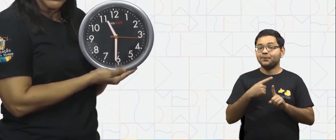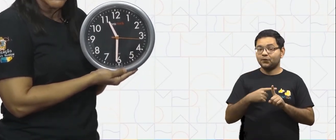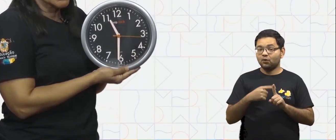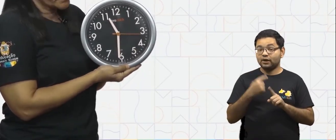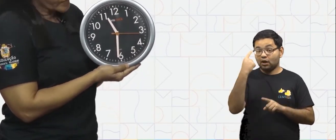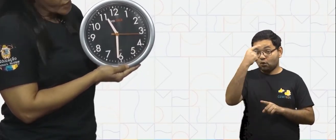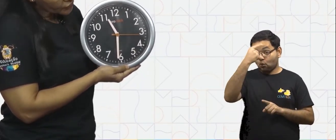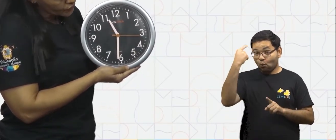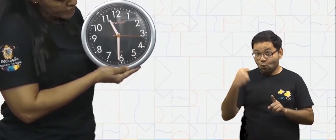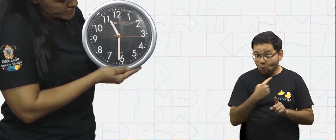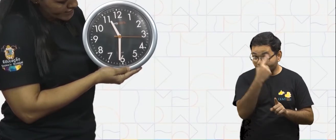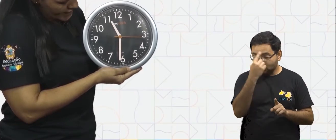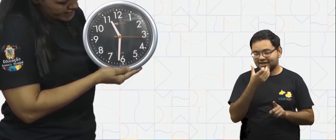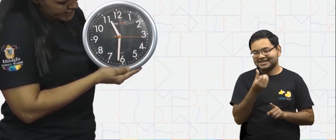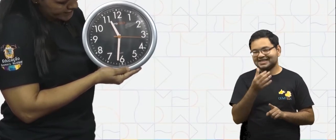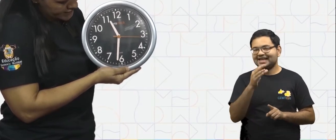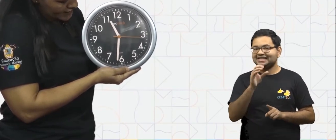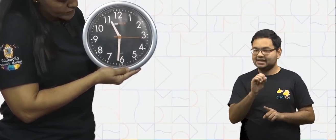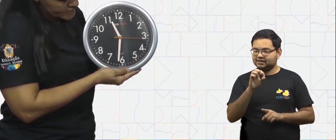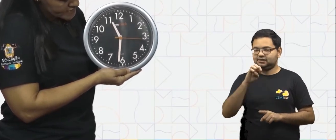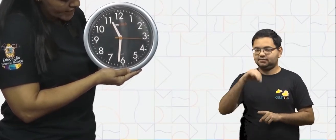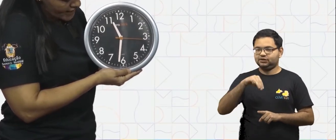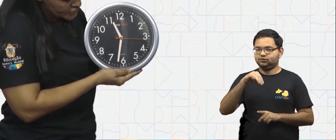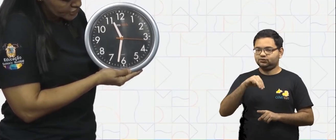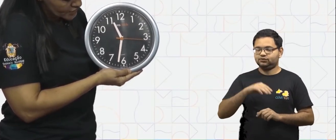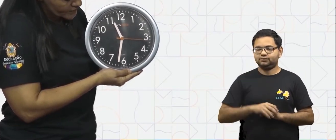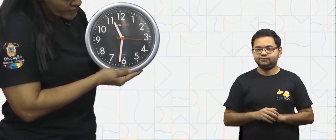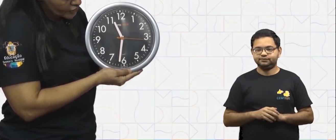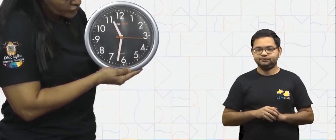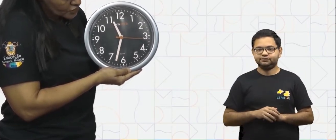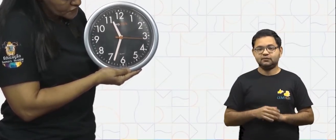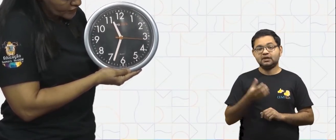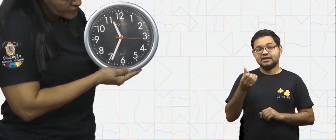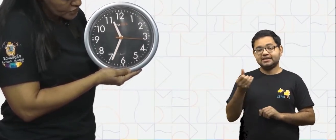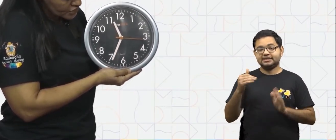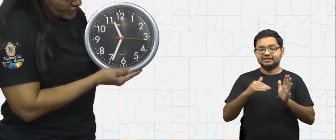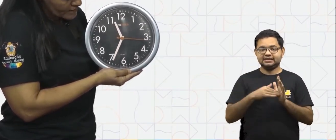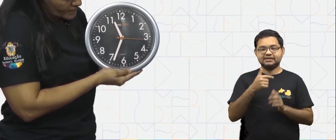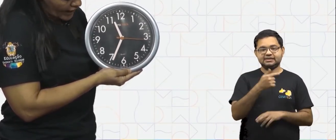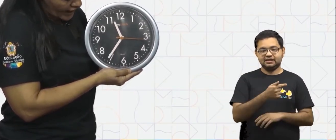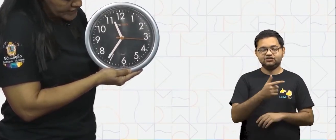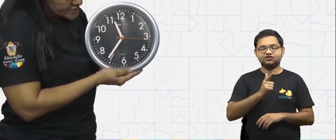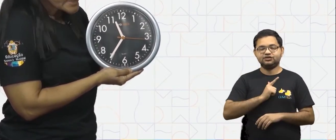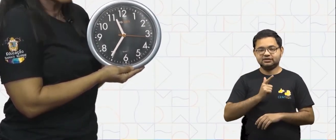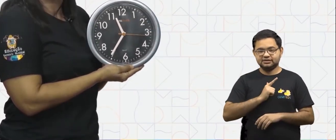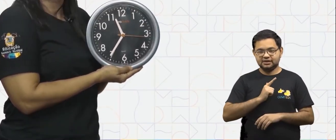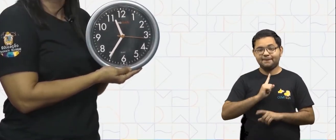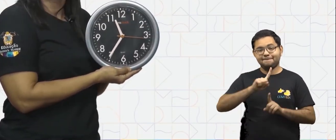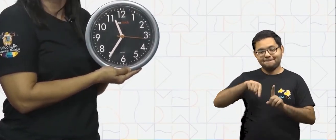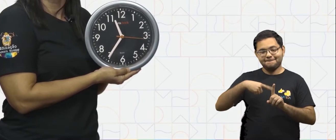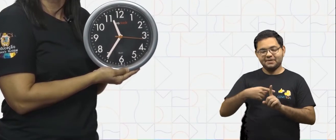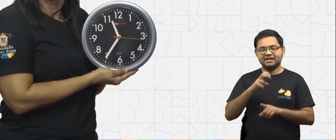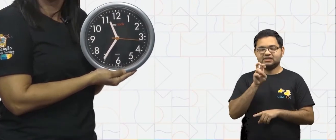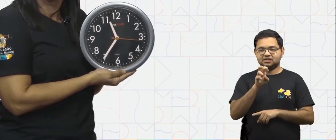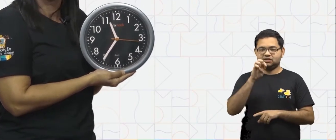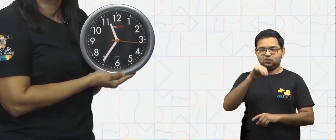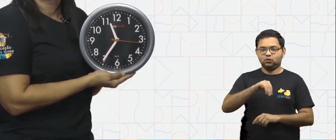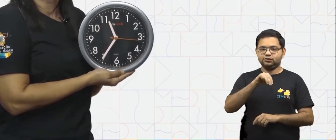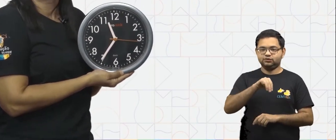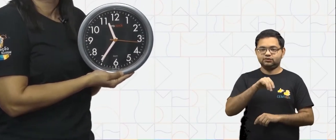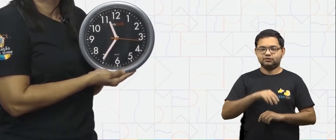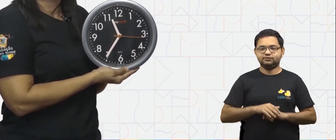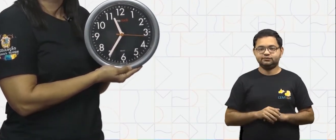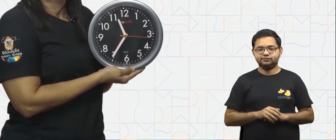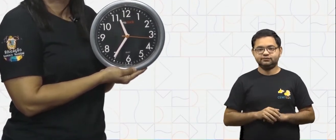minutos. Do 6 até o 6 até nós vamos ter mais 5 minutos,